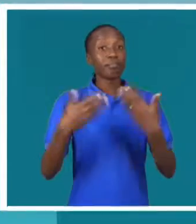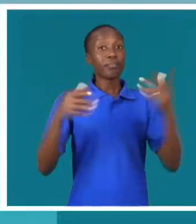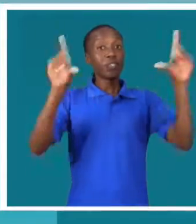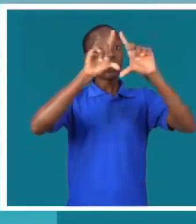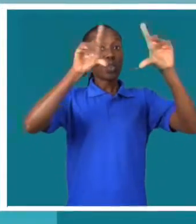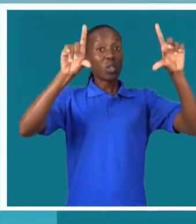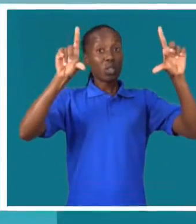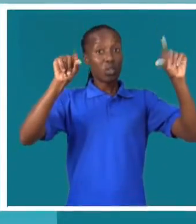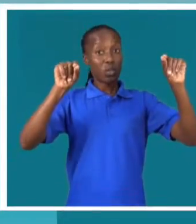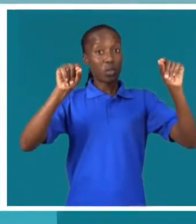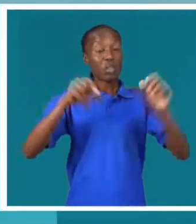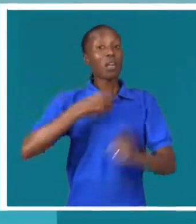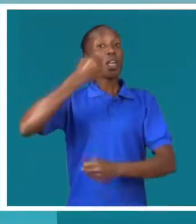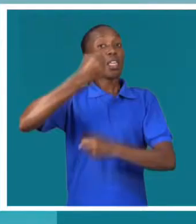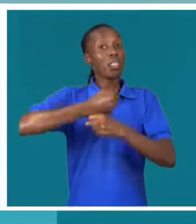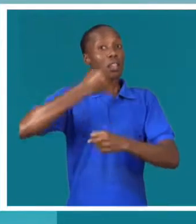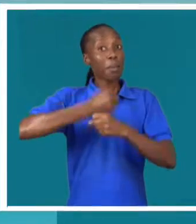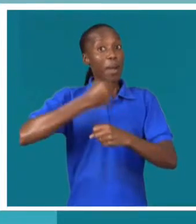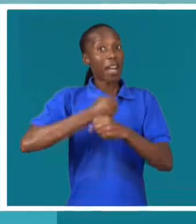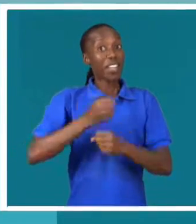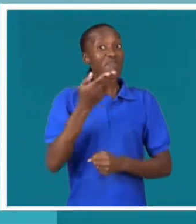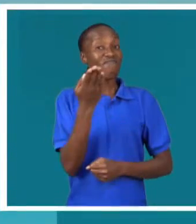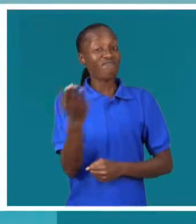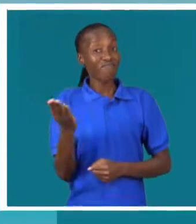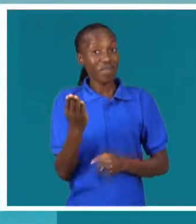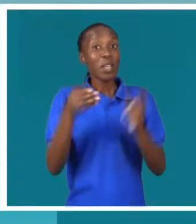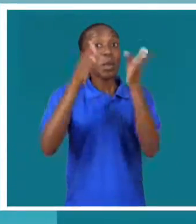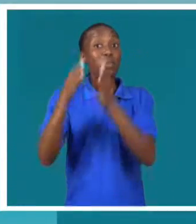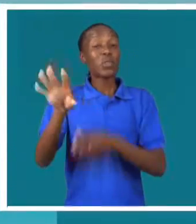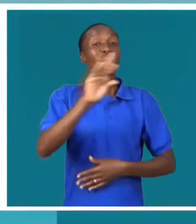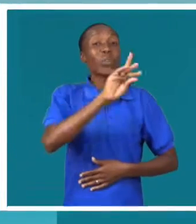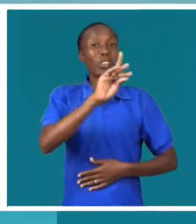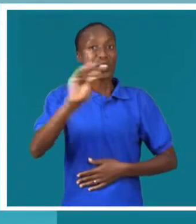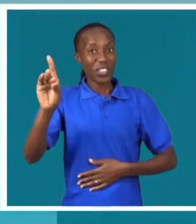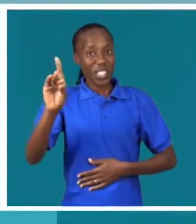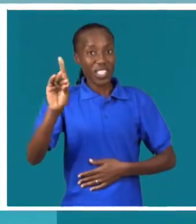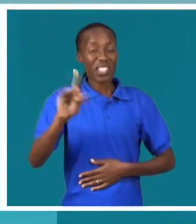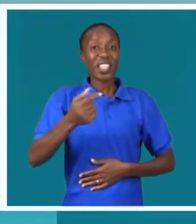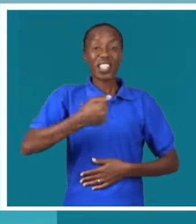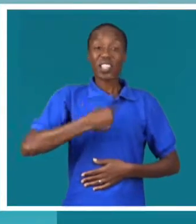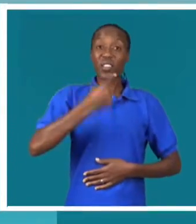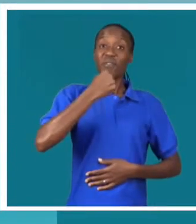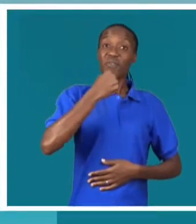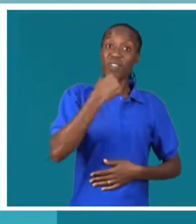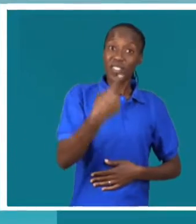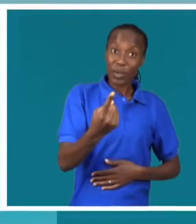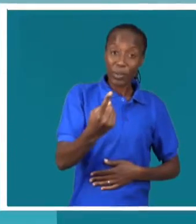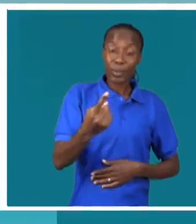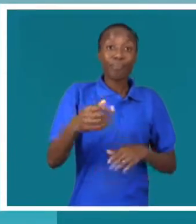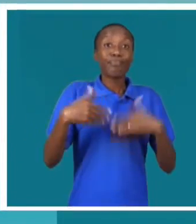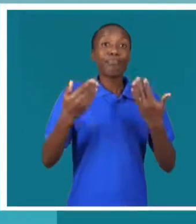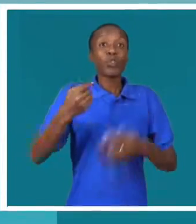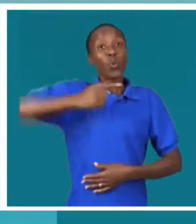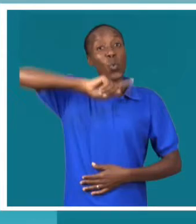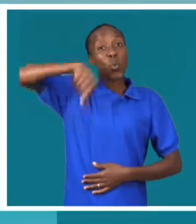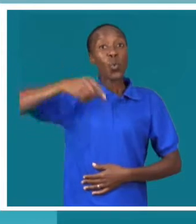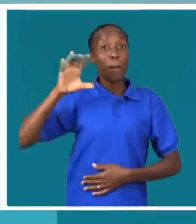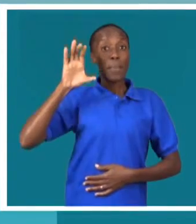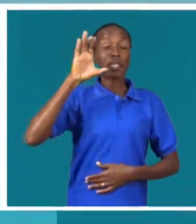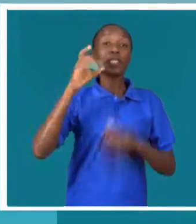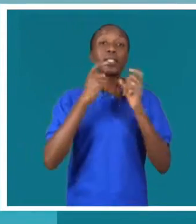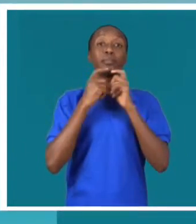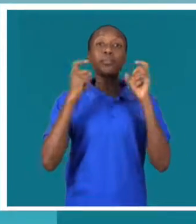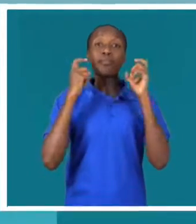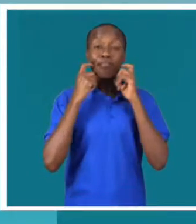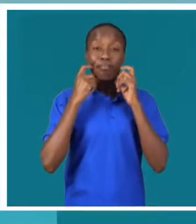No que concerna as matérias relacionadas com a empregabilidade, sobretudo as pessoas com deficiência, Eu tenho estado a dizer que o nosso